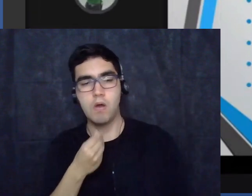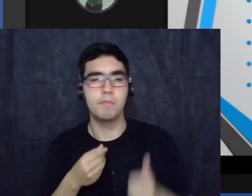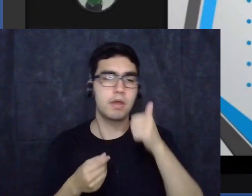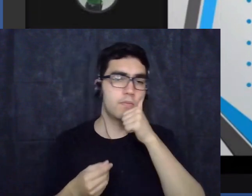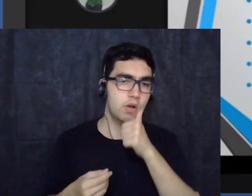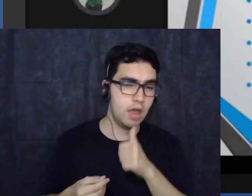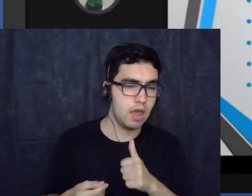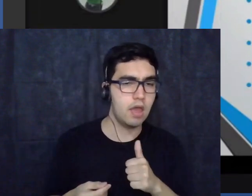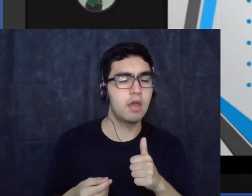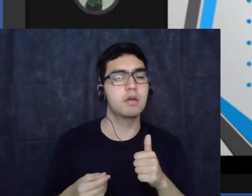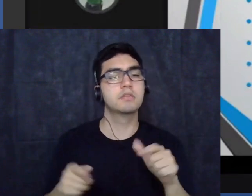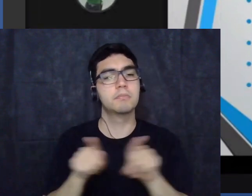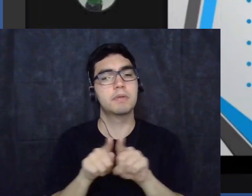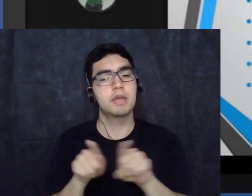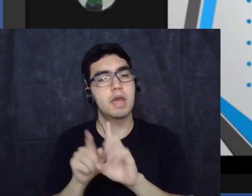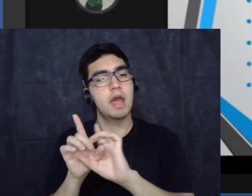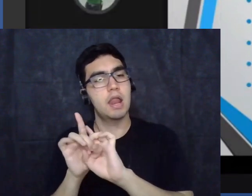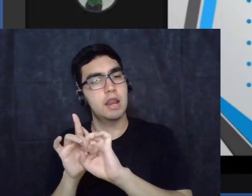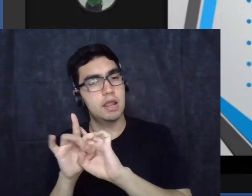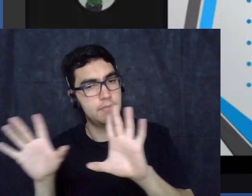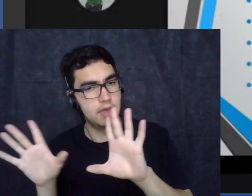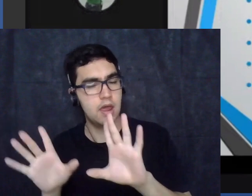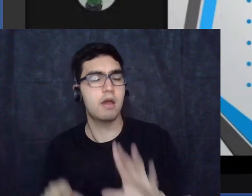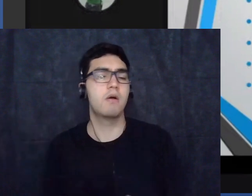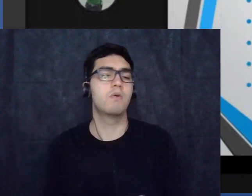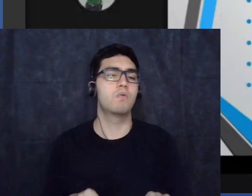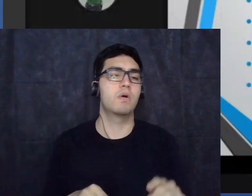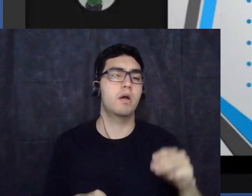até mesmo do liberal de meritocracia